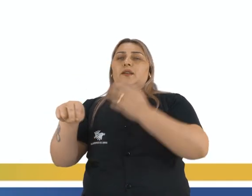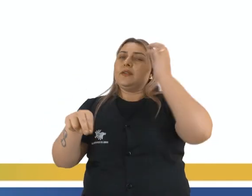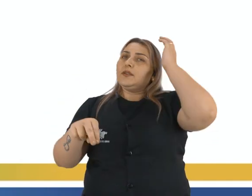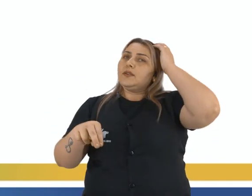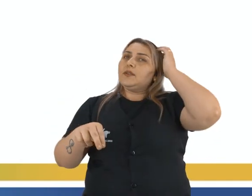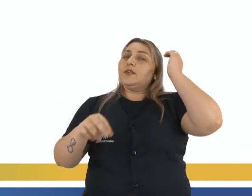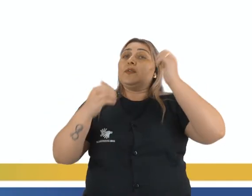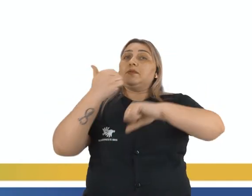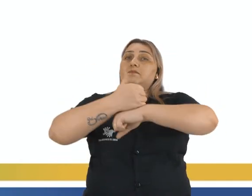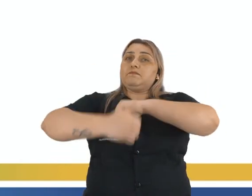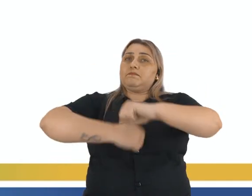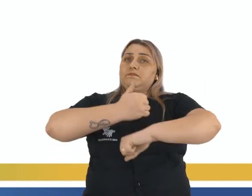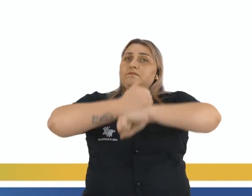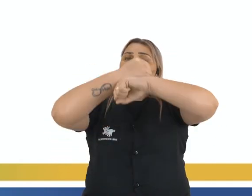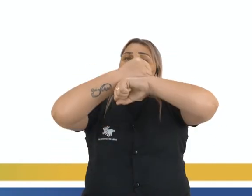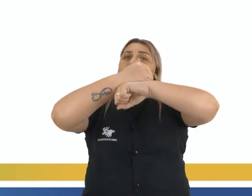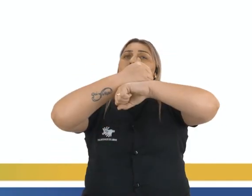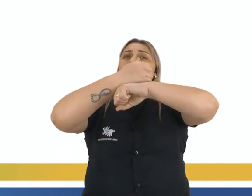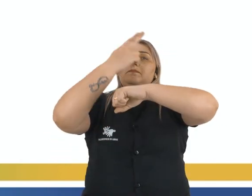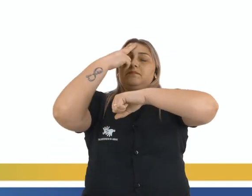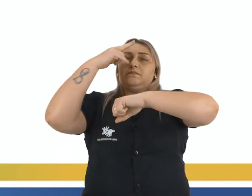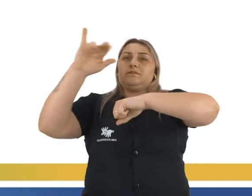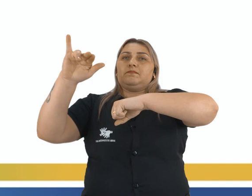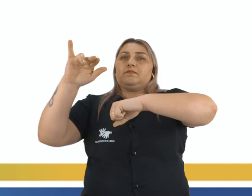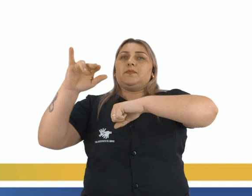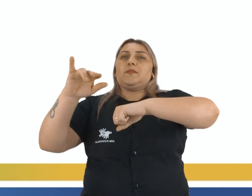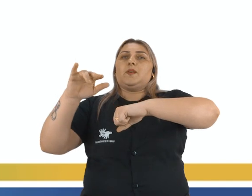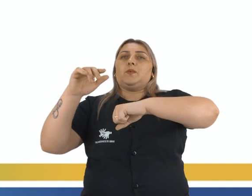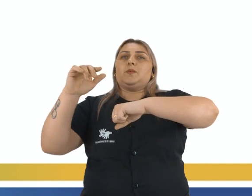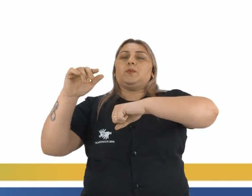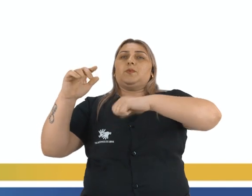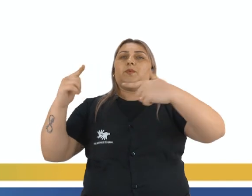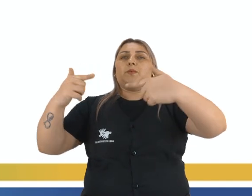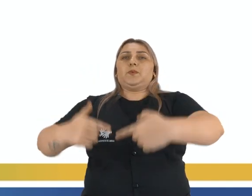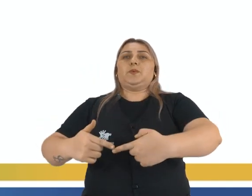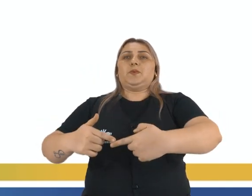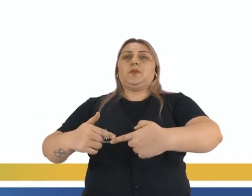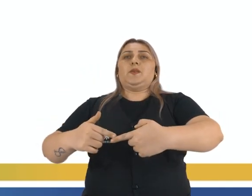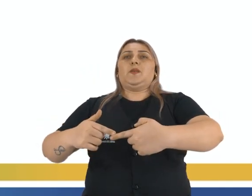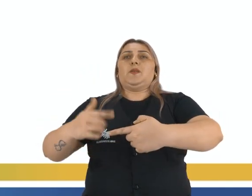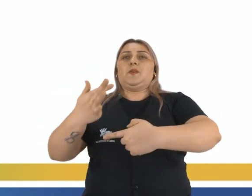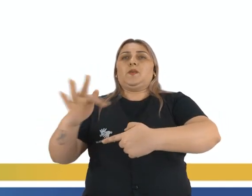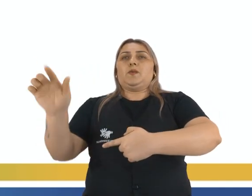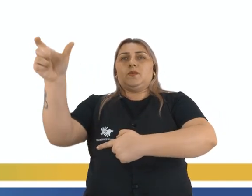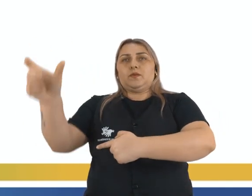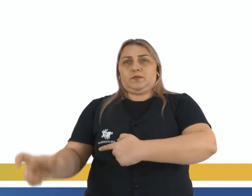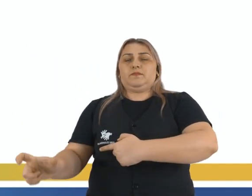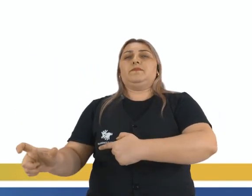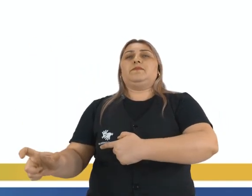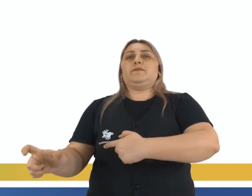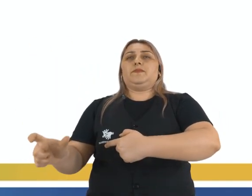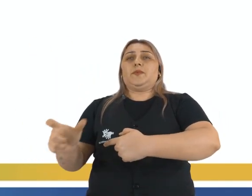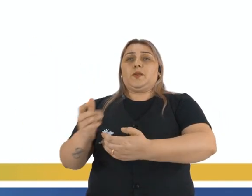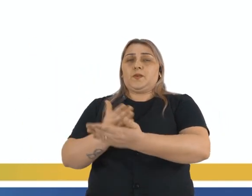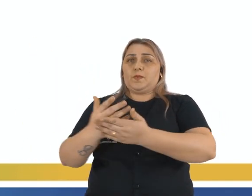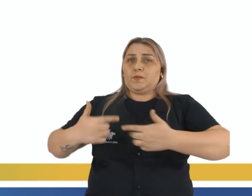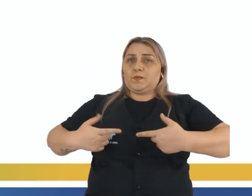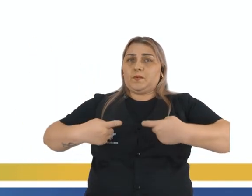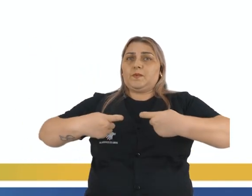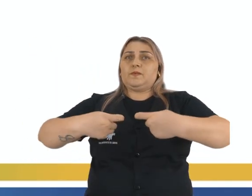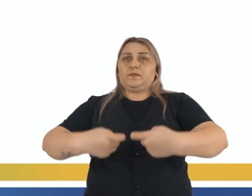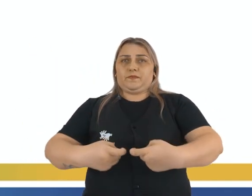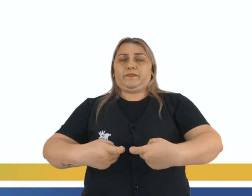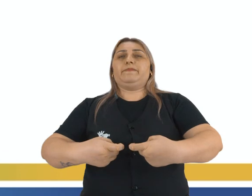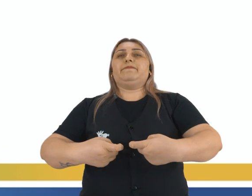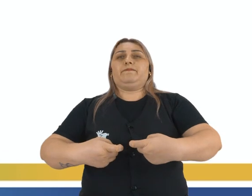liderar as tropas haitianas contra os franceses. Então, vai ser uma guerra civil, né, que eles vão iniciar contra as tropas francesas.